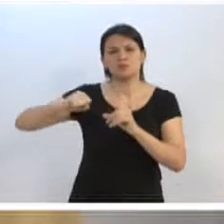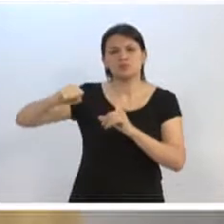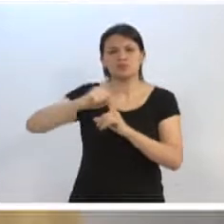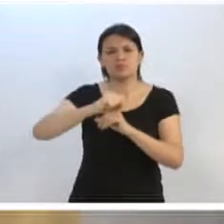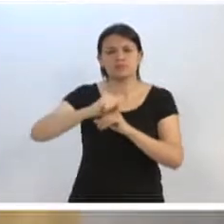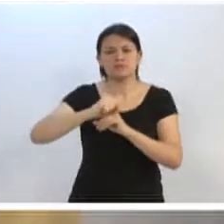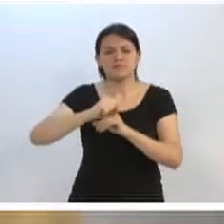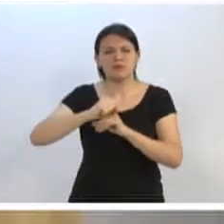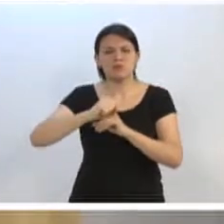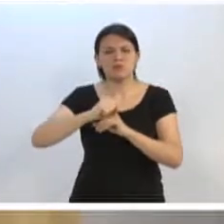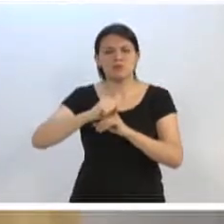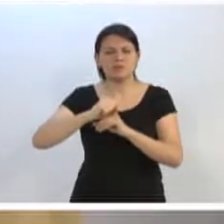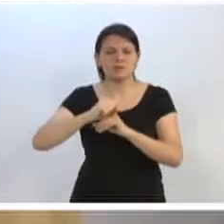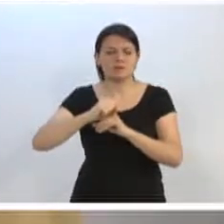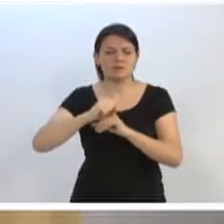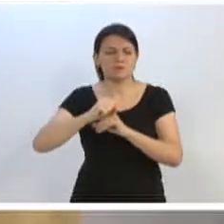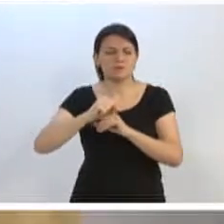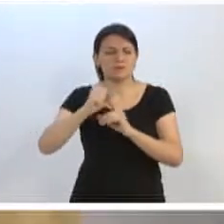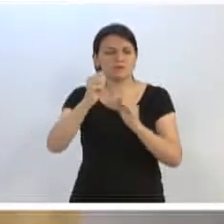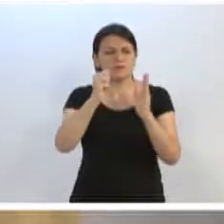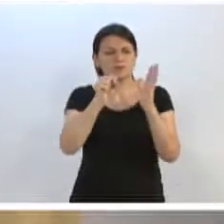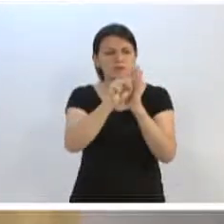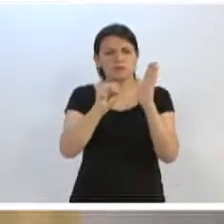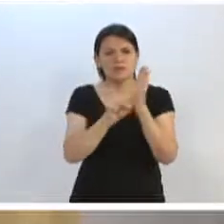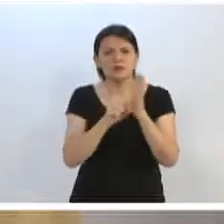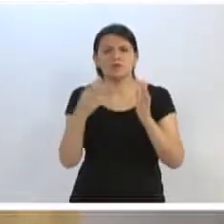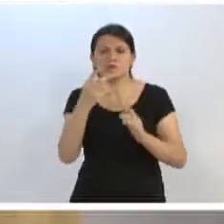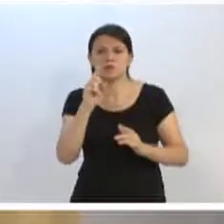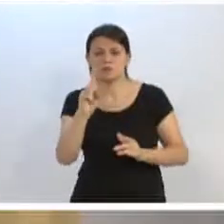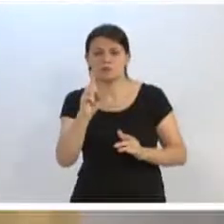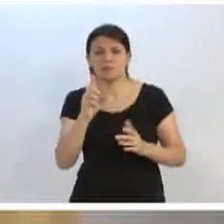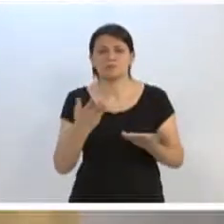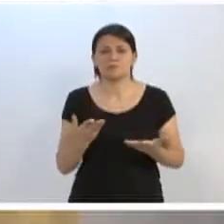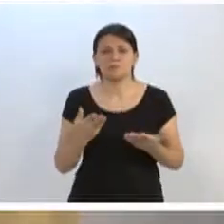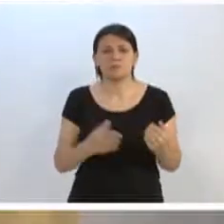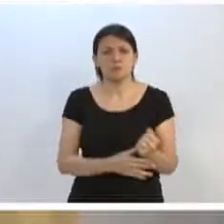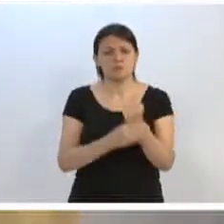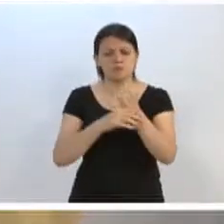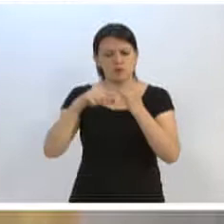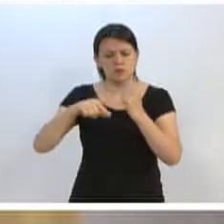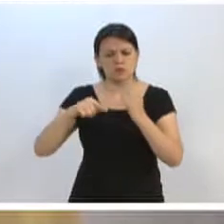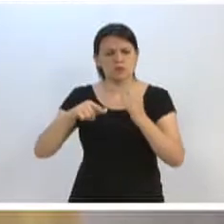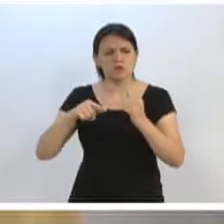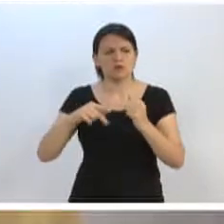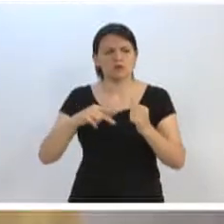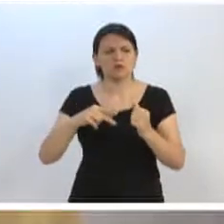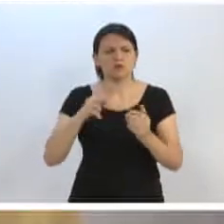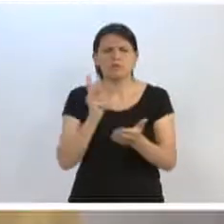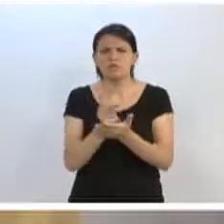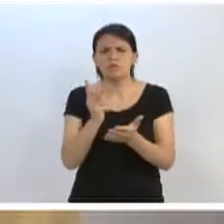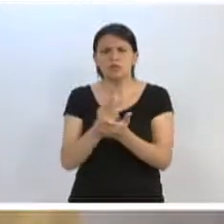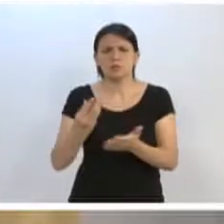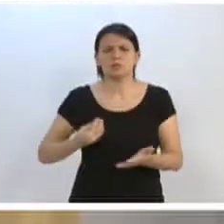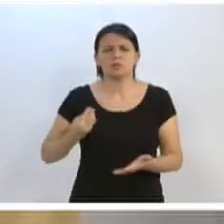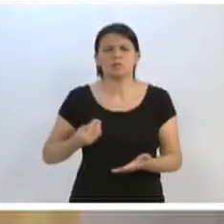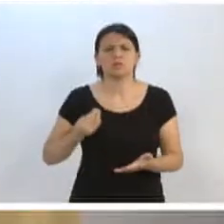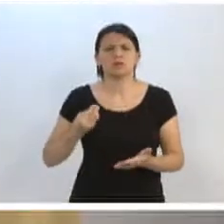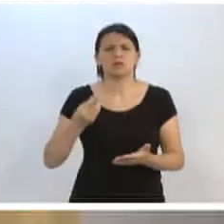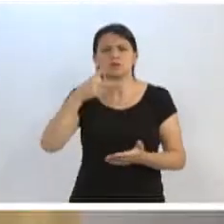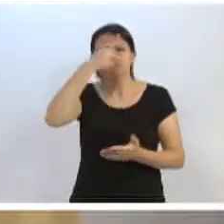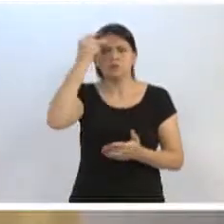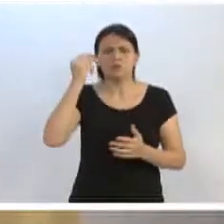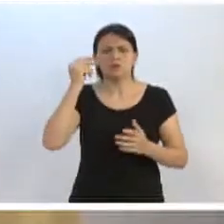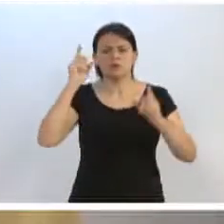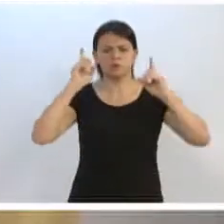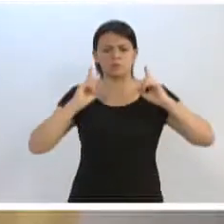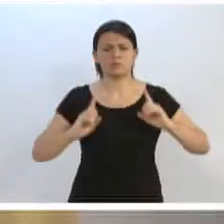Defendemos, nessa casa, uma responsabilidade muito grande, sendo uma voz muito presente em relação à inclusão das pessoas com deficiência, em relação